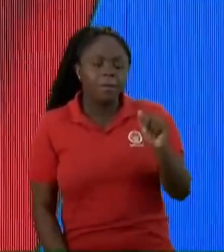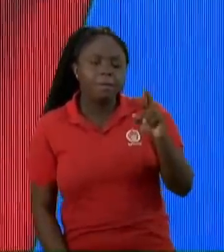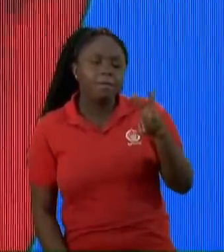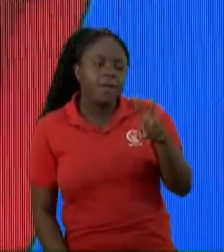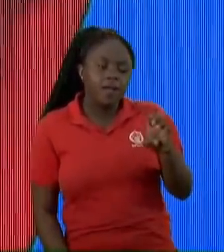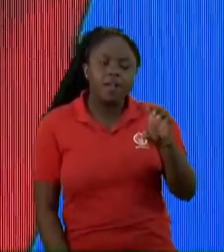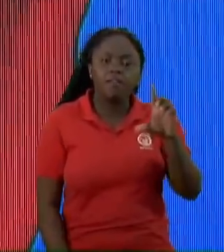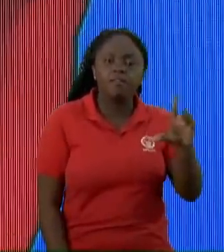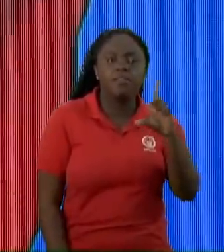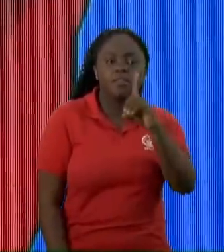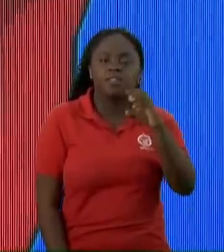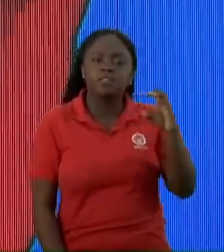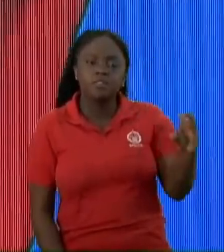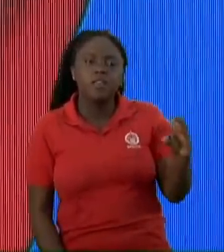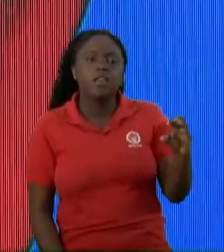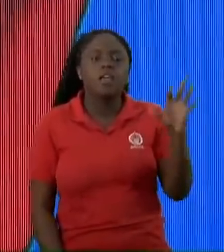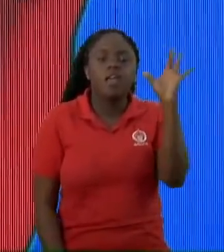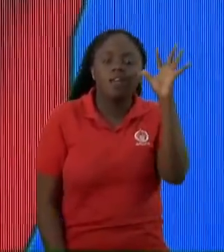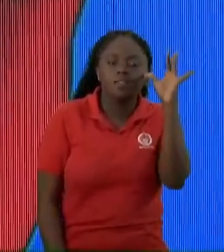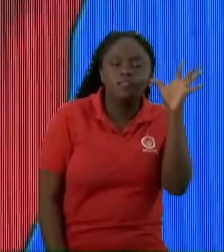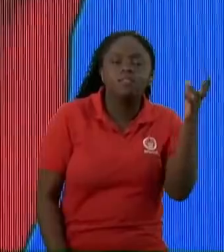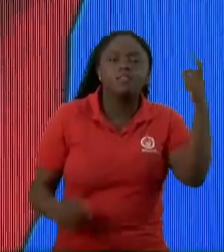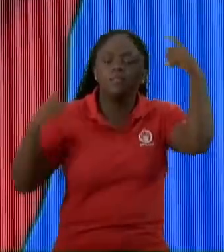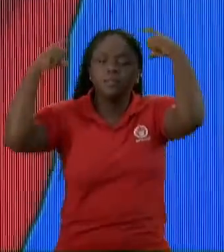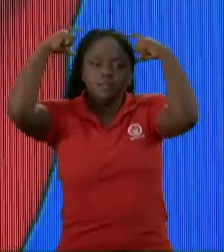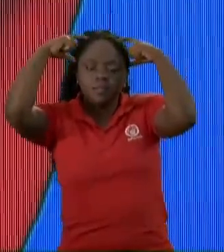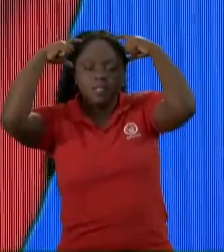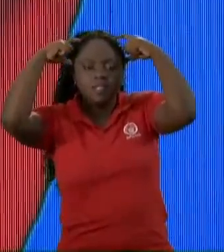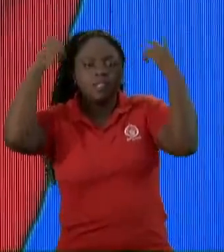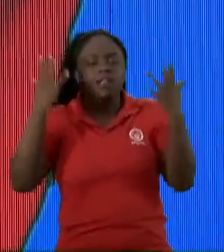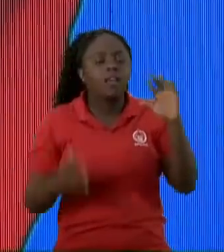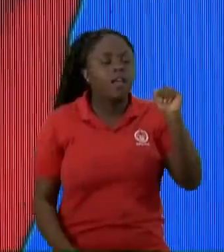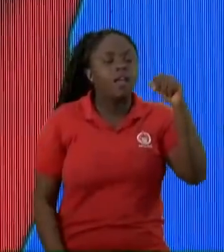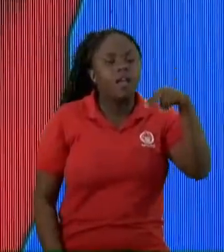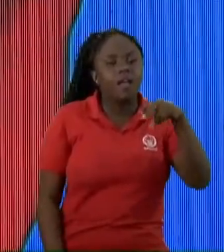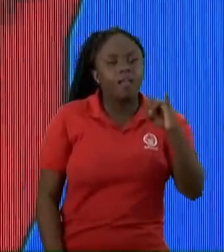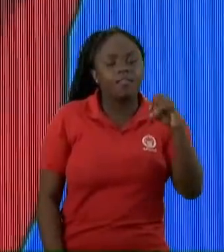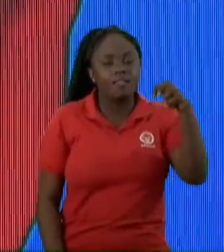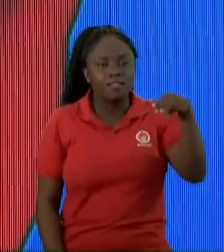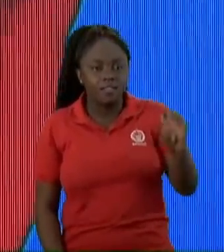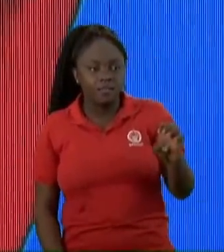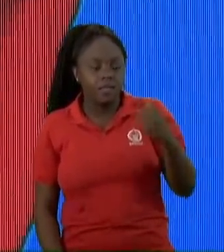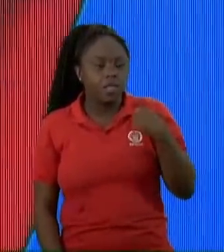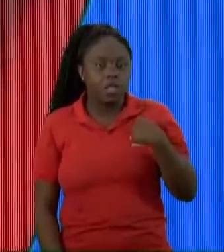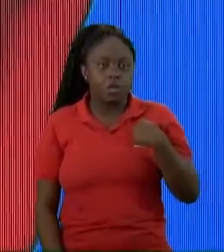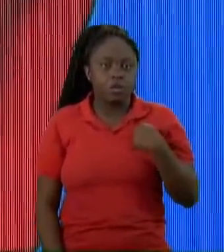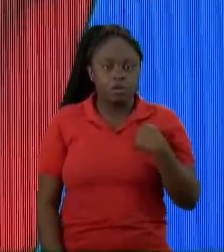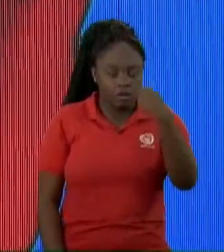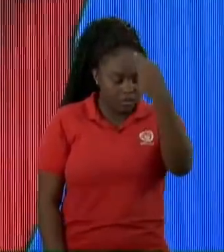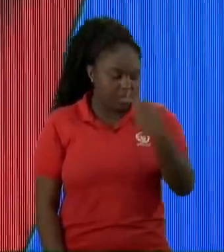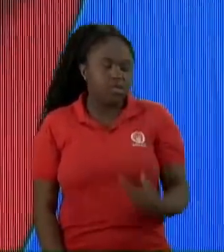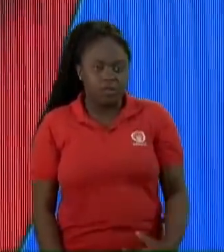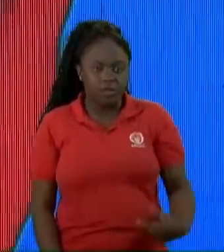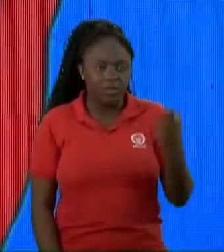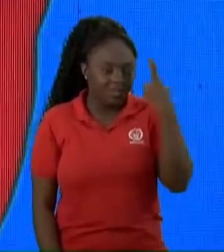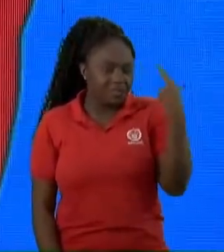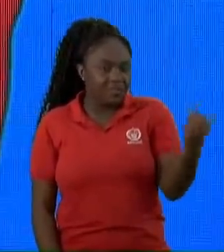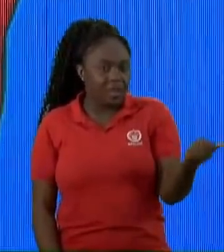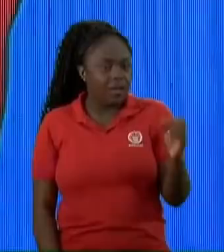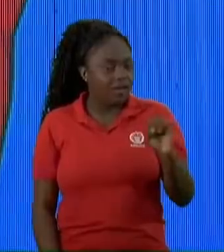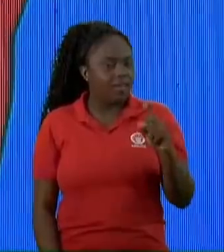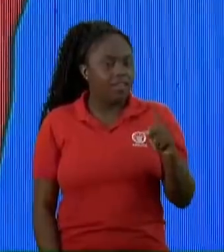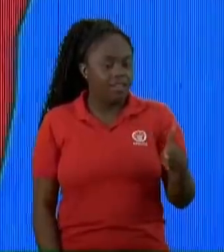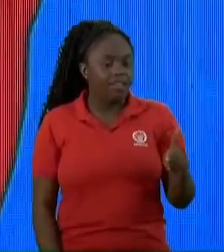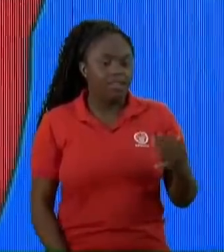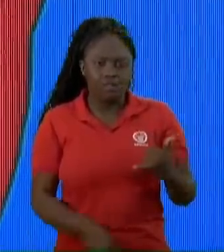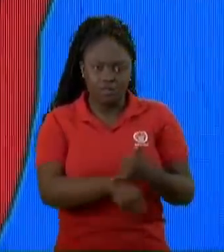Eu assisto anime Eu assisto filme Eu vejo Eu sou gente, tá? Nós somos Não